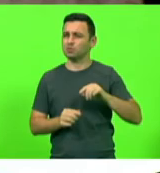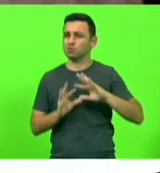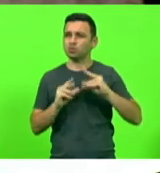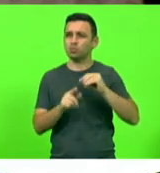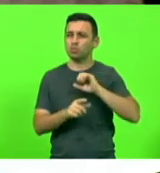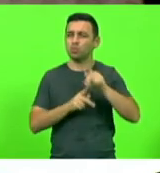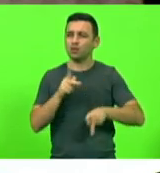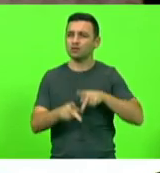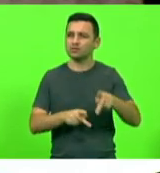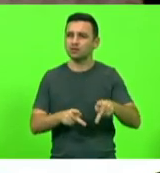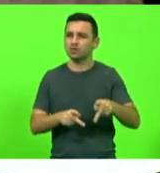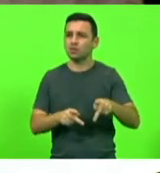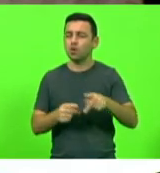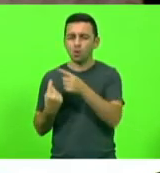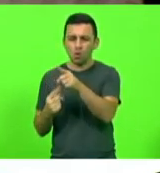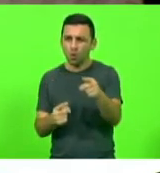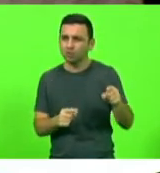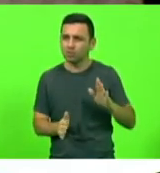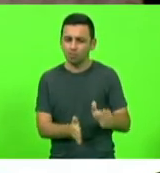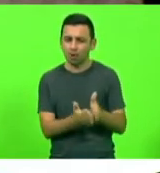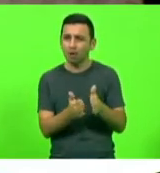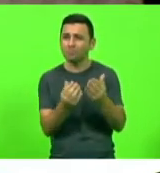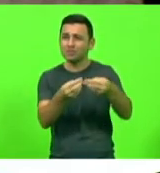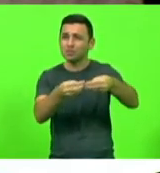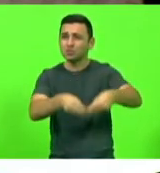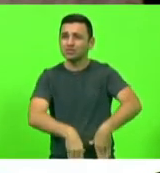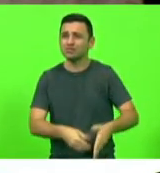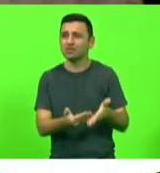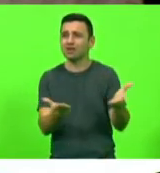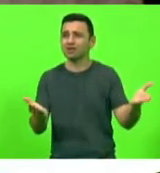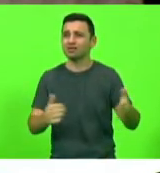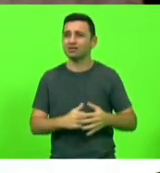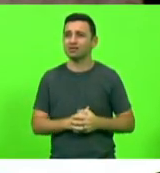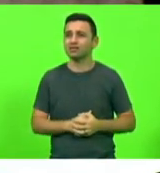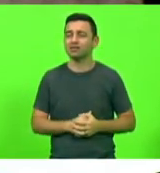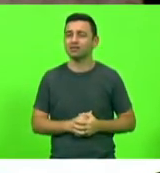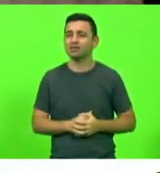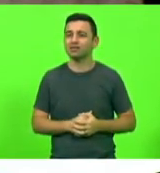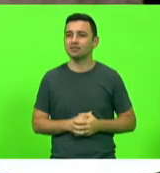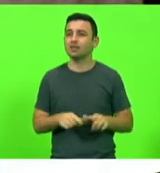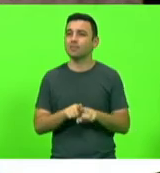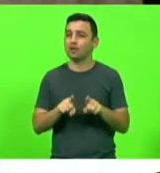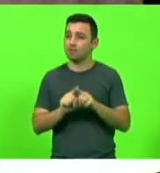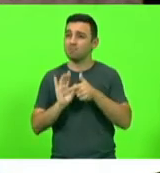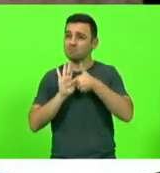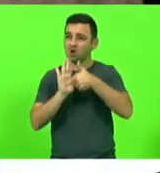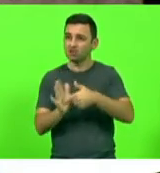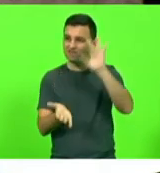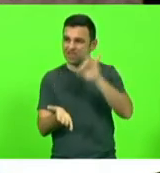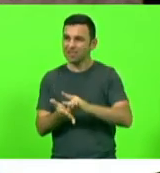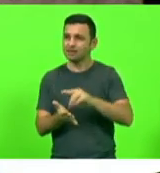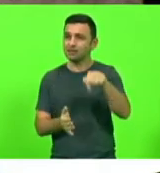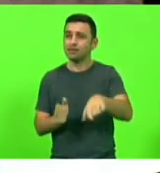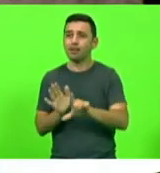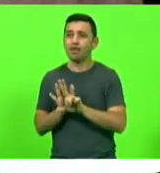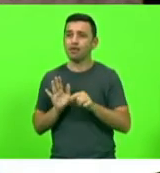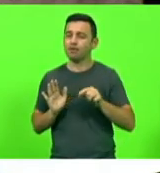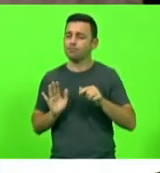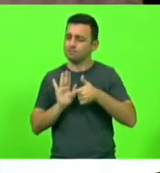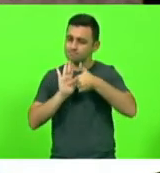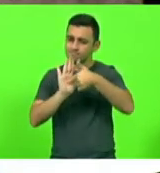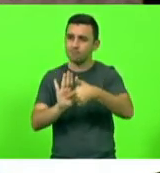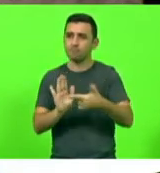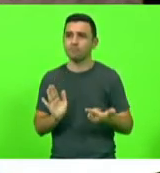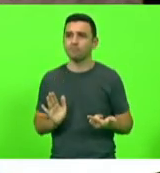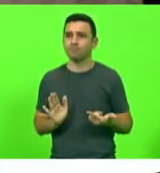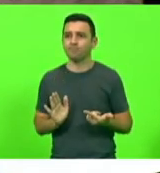pobres, que são os mais prejudicados por essa greve, mostraríamos que sim, nossa terra tem leis, mostraríamos que